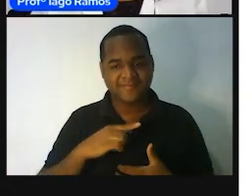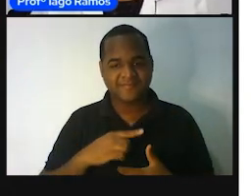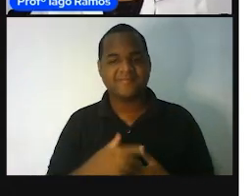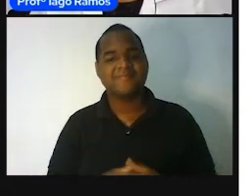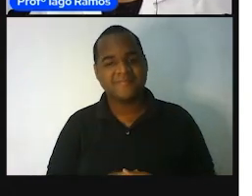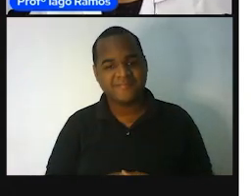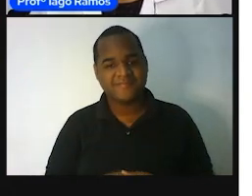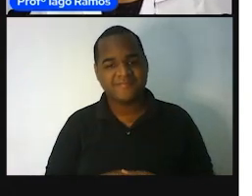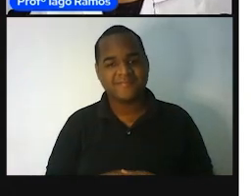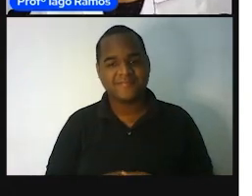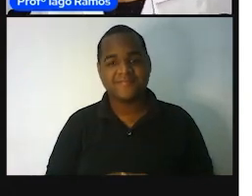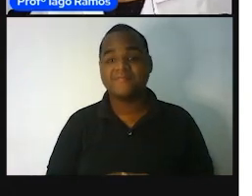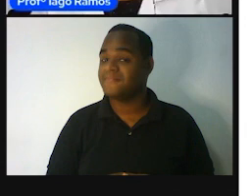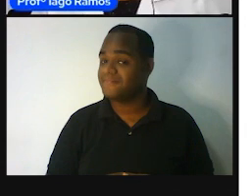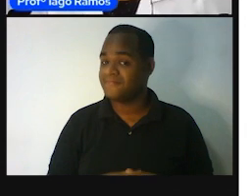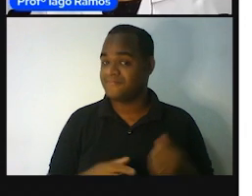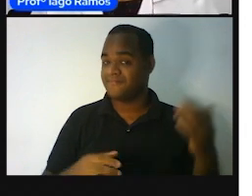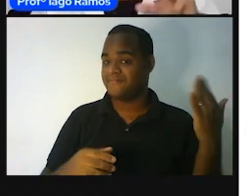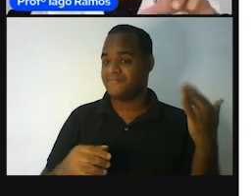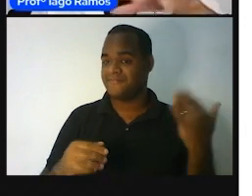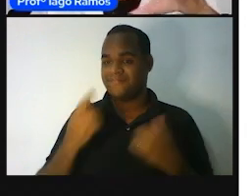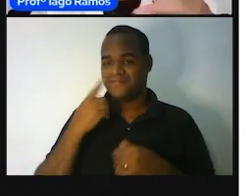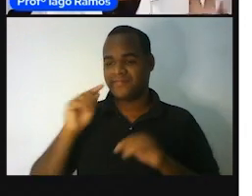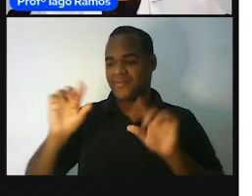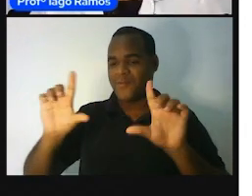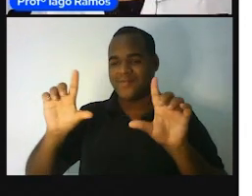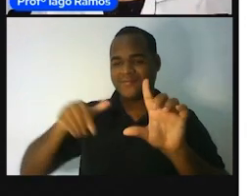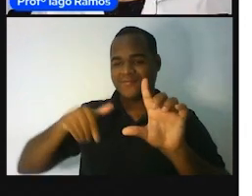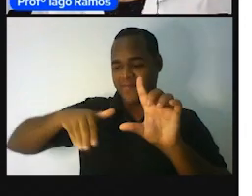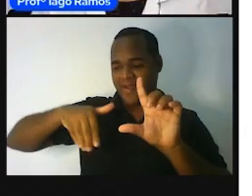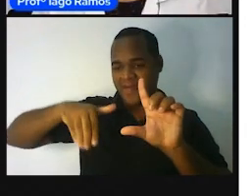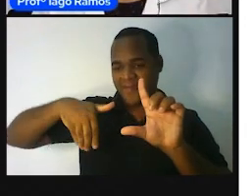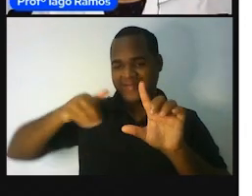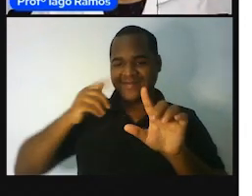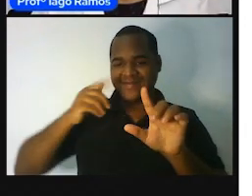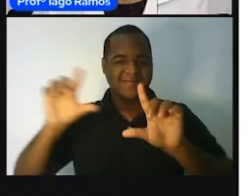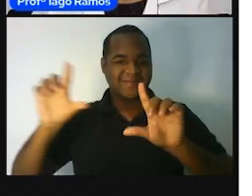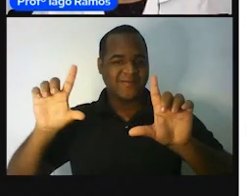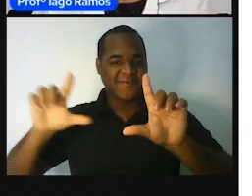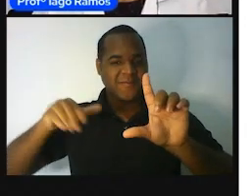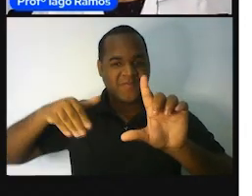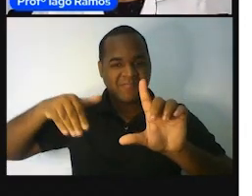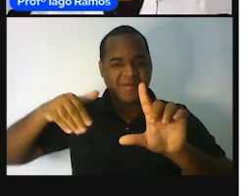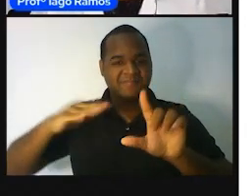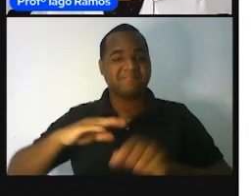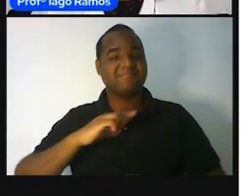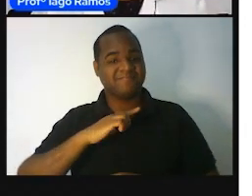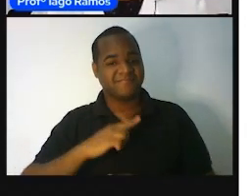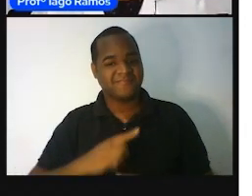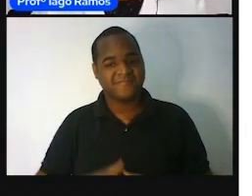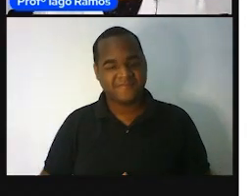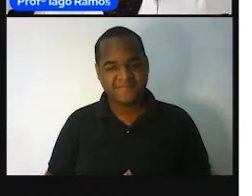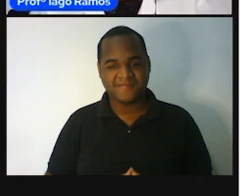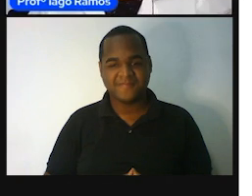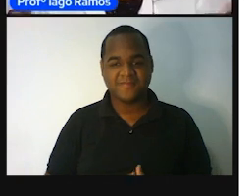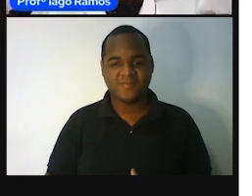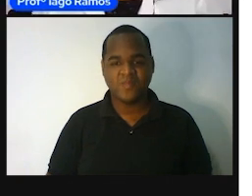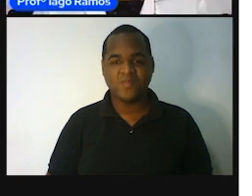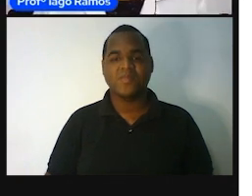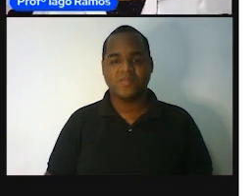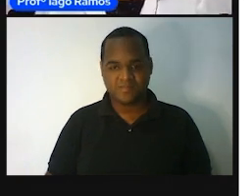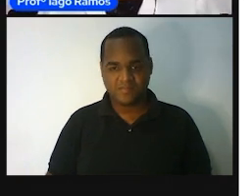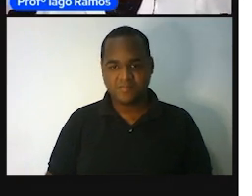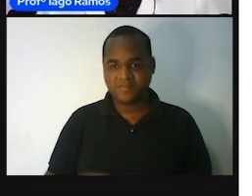né? A gente não jogava uma mão do bozinho, né? A gente estava simplesmente tirando por ali. E a gente pegava